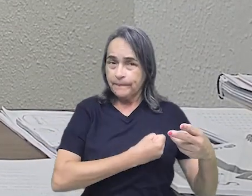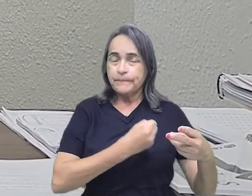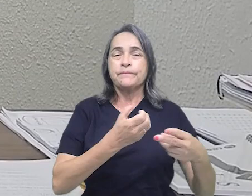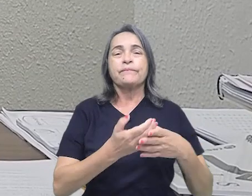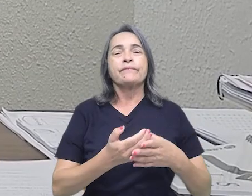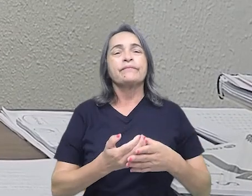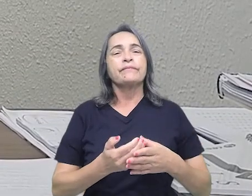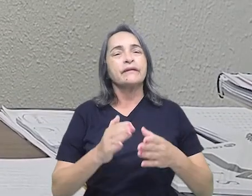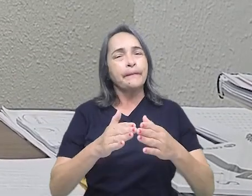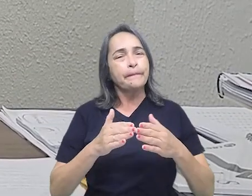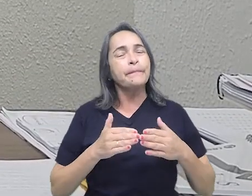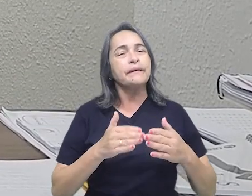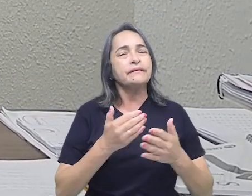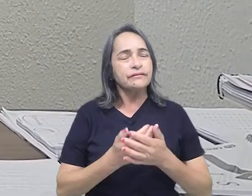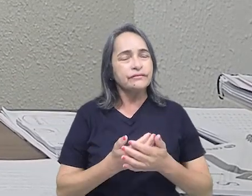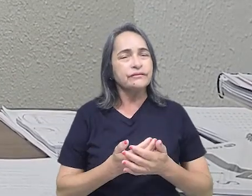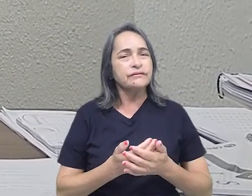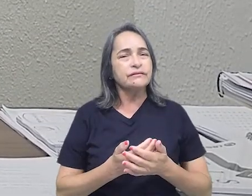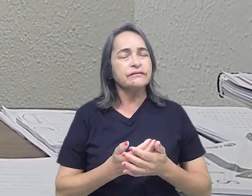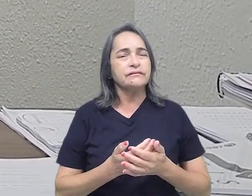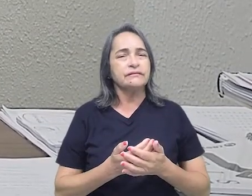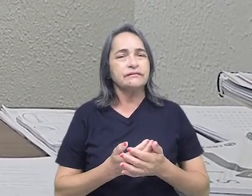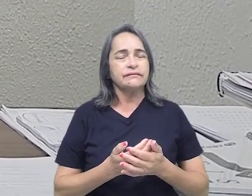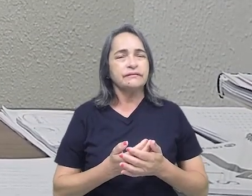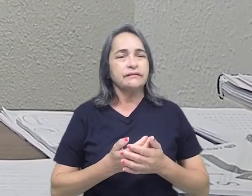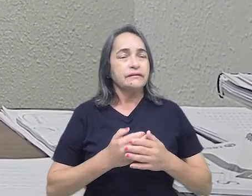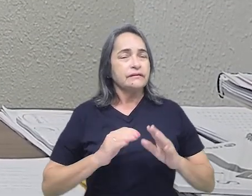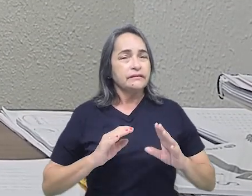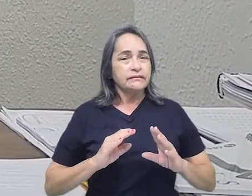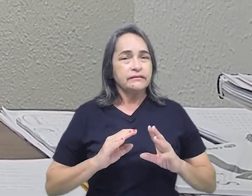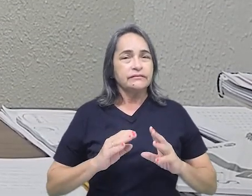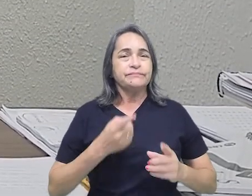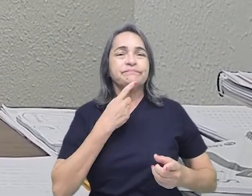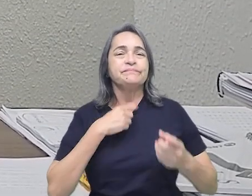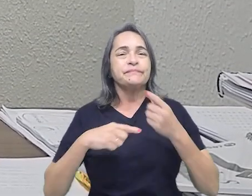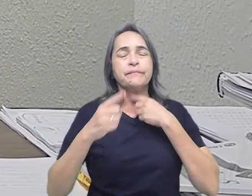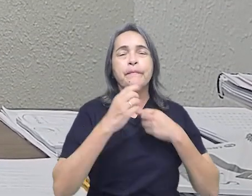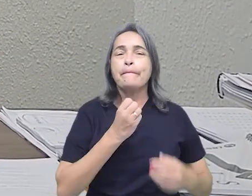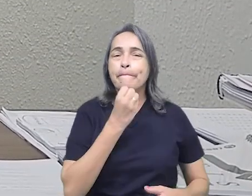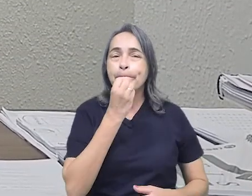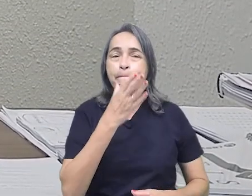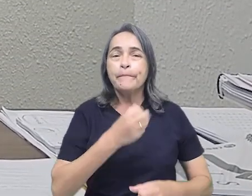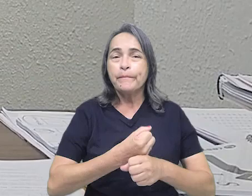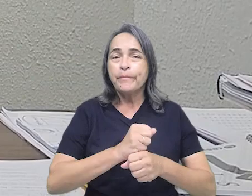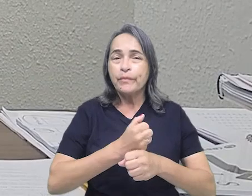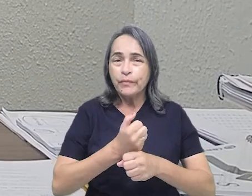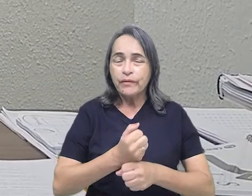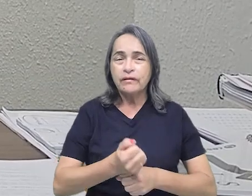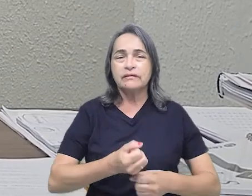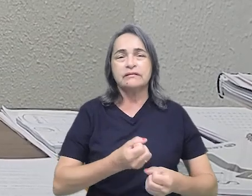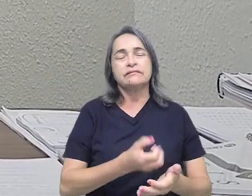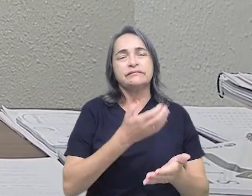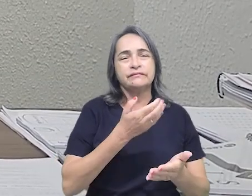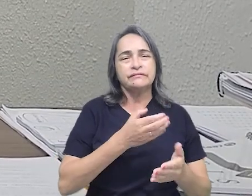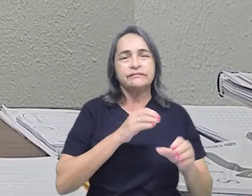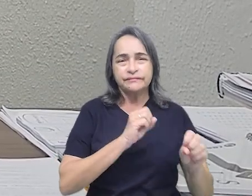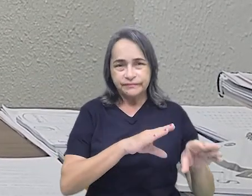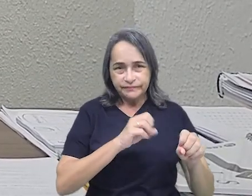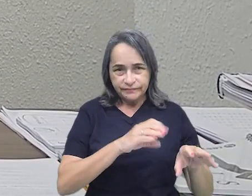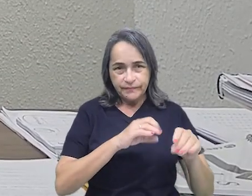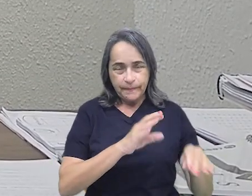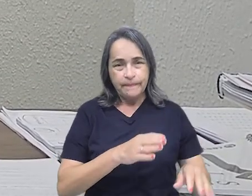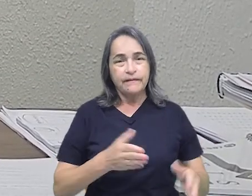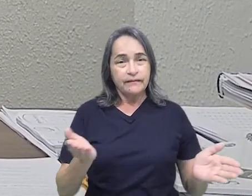e solicitar. Desejar a todos aqui um bom ano letivo e que a gente possa, este ano,